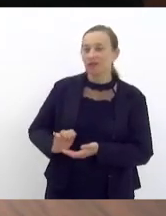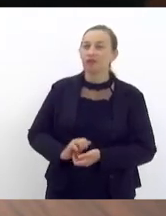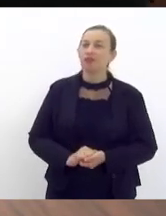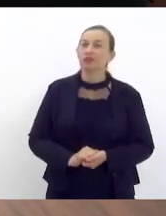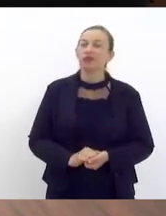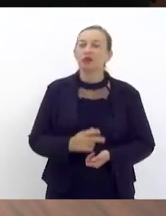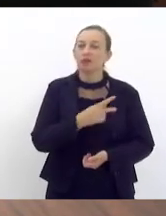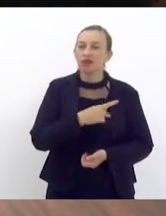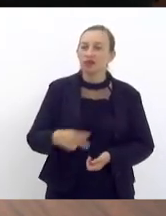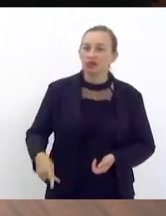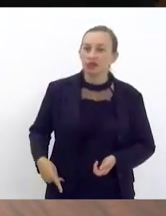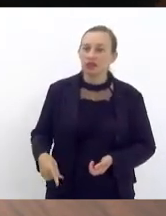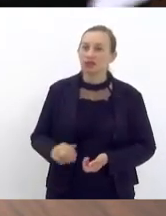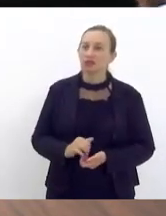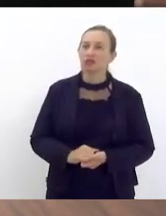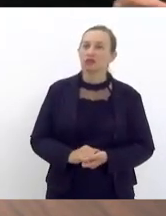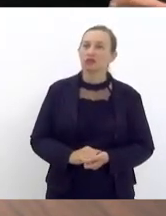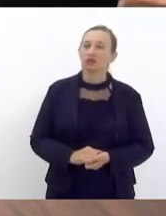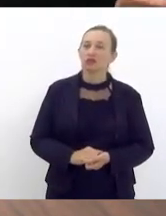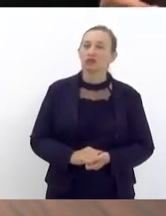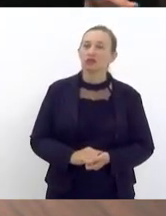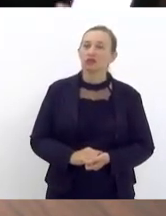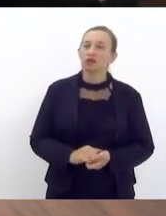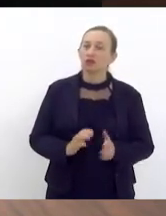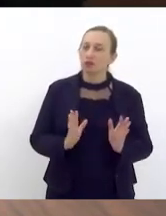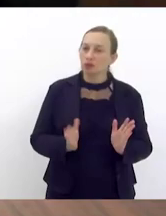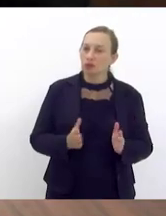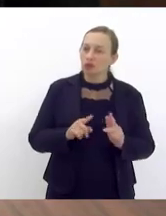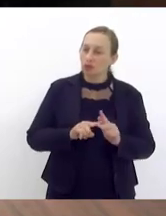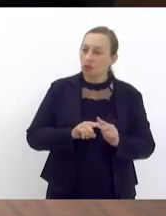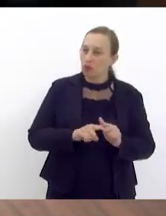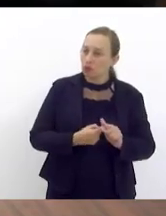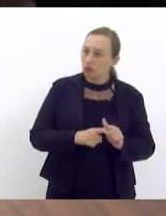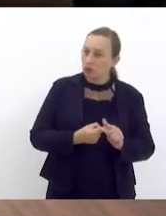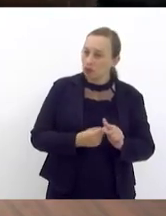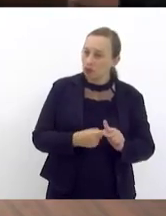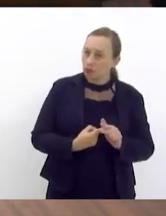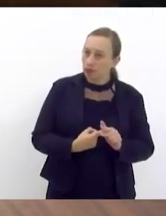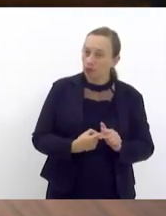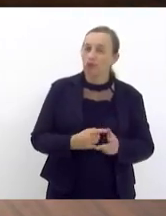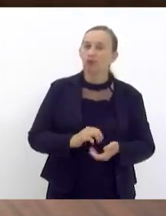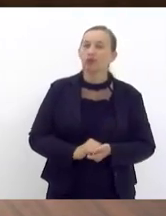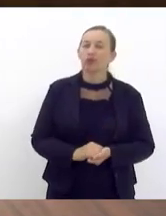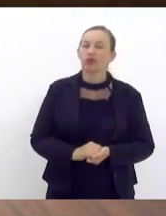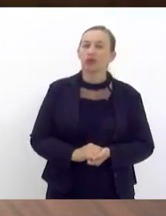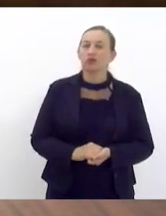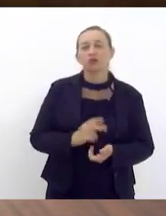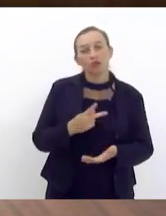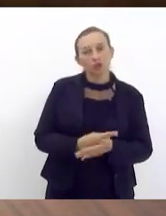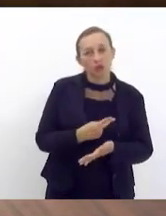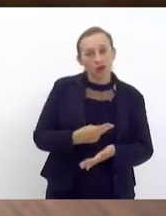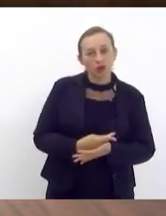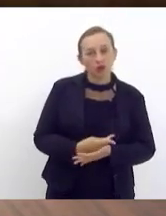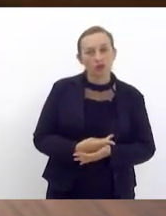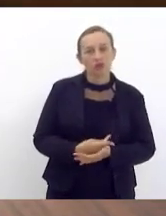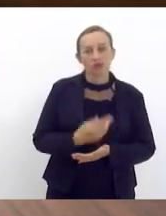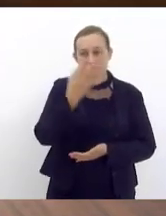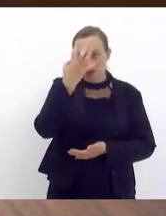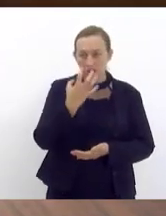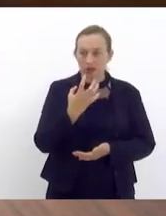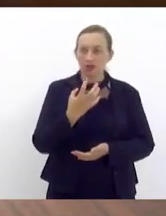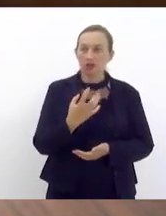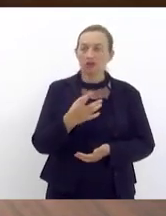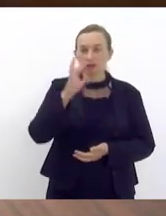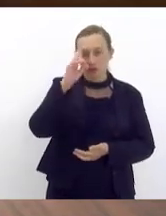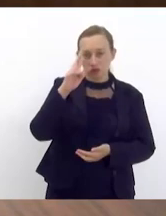presidente a gente aqui hoje está reparando uma covardia feita com esse chefe